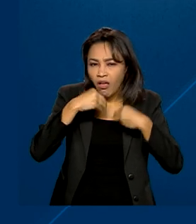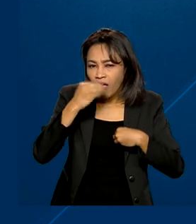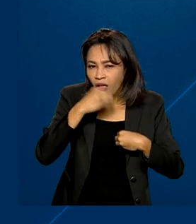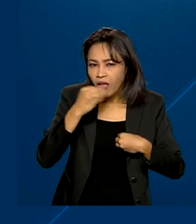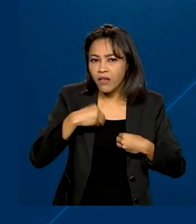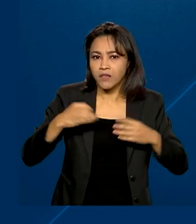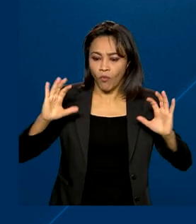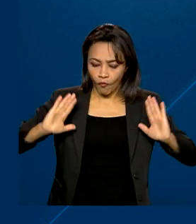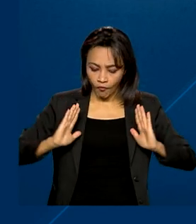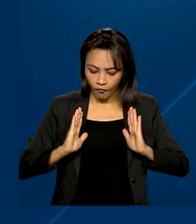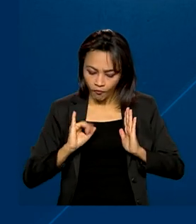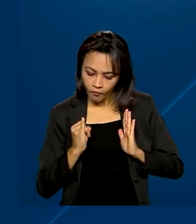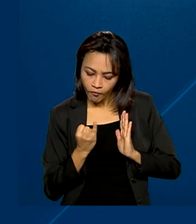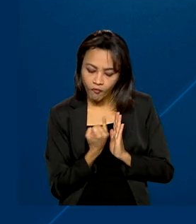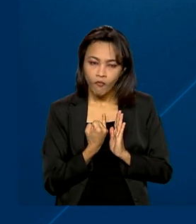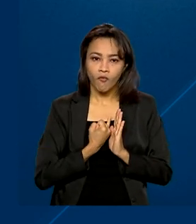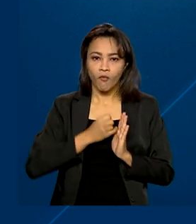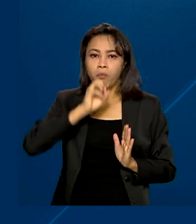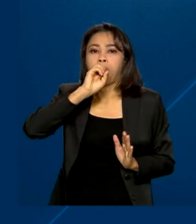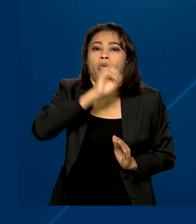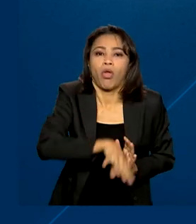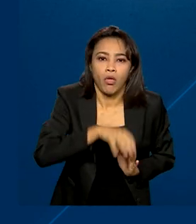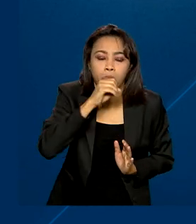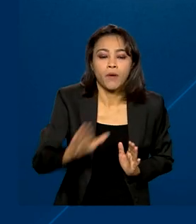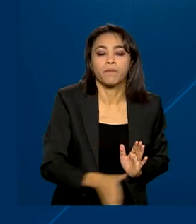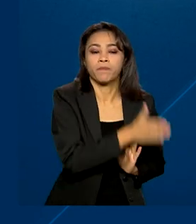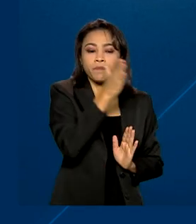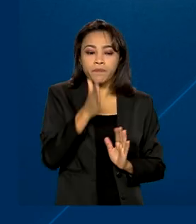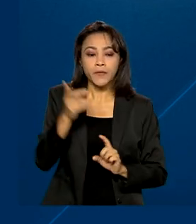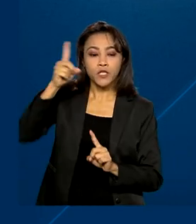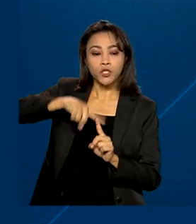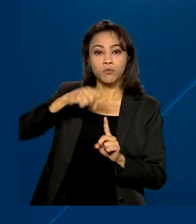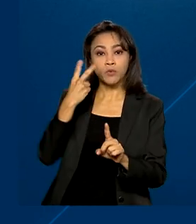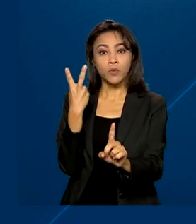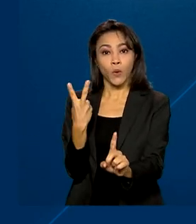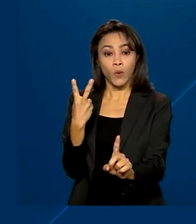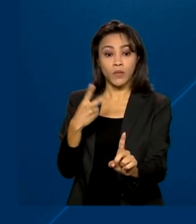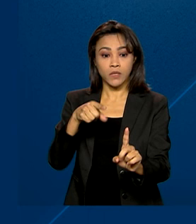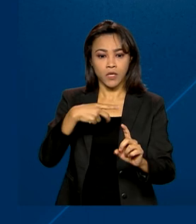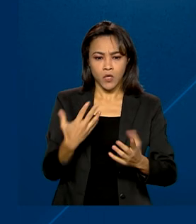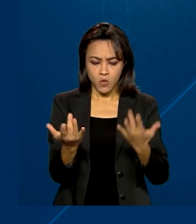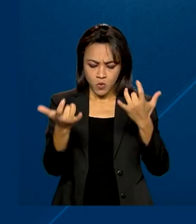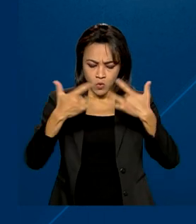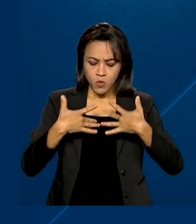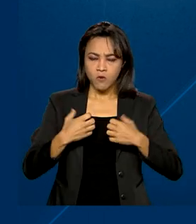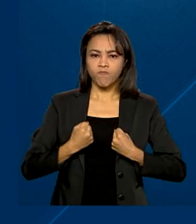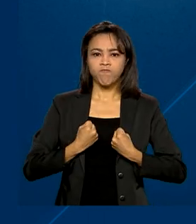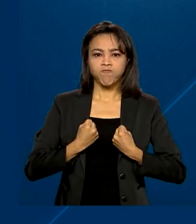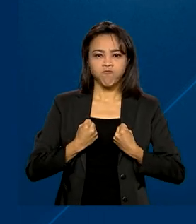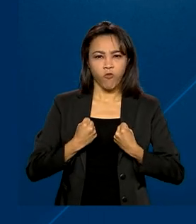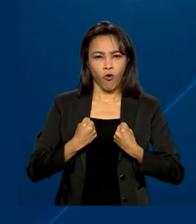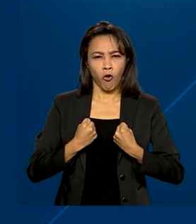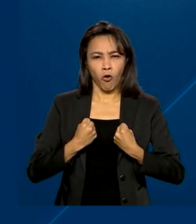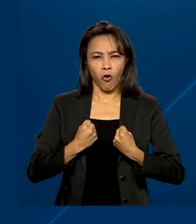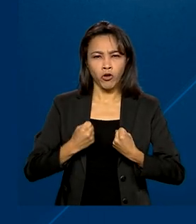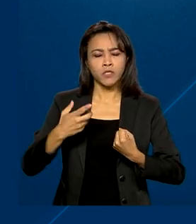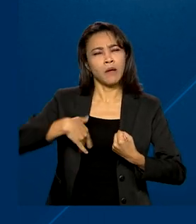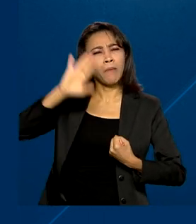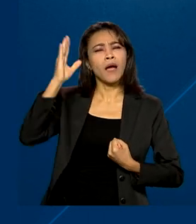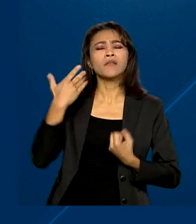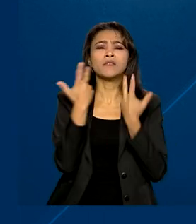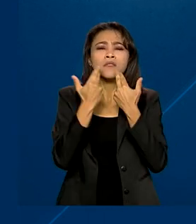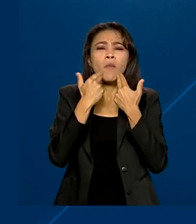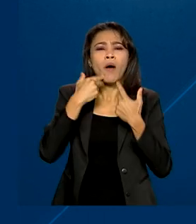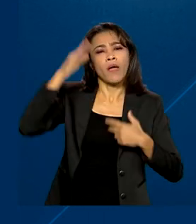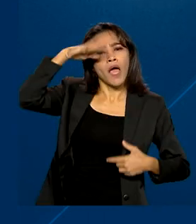peso, náusea e vômito. O tipo 2 se caracteriza pela resistência do organismo à insulina e é mais comum em adultos.